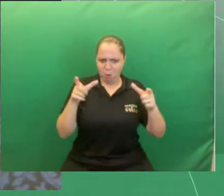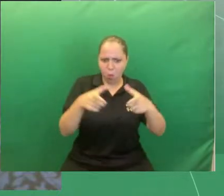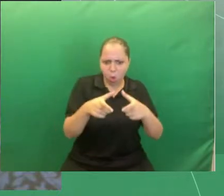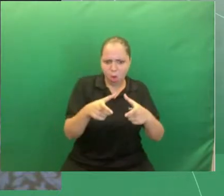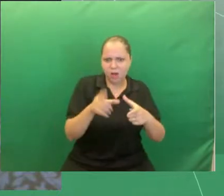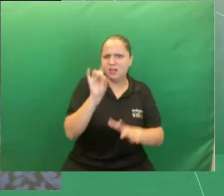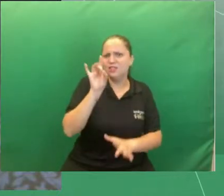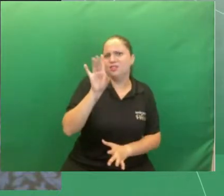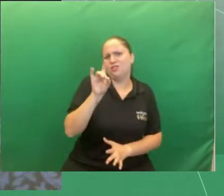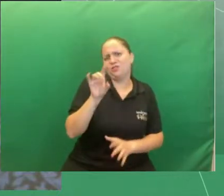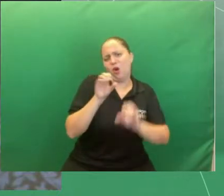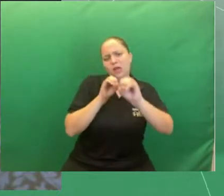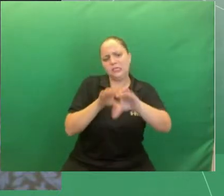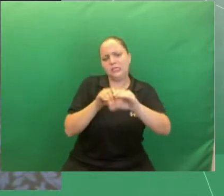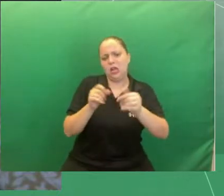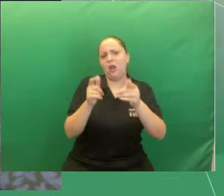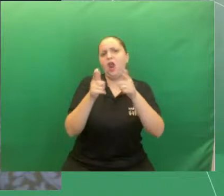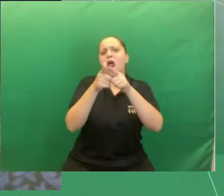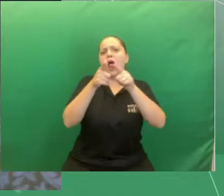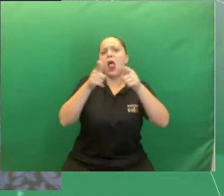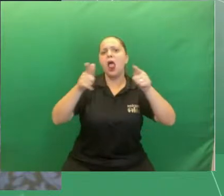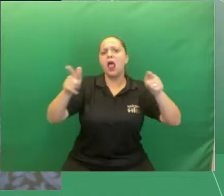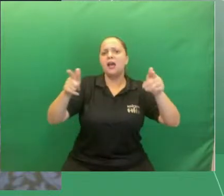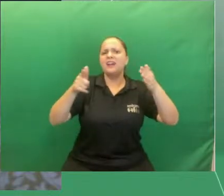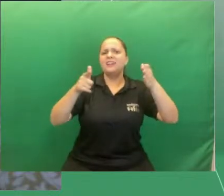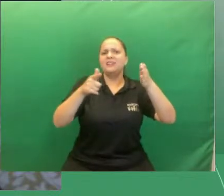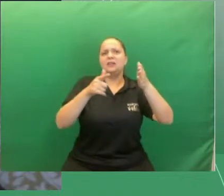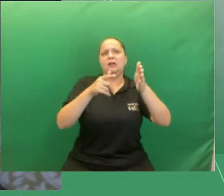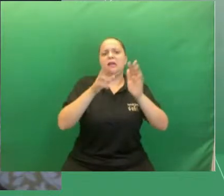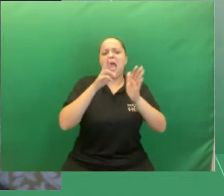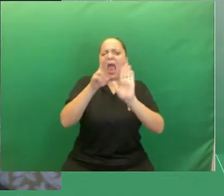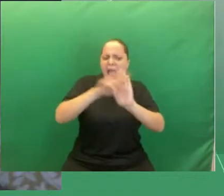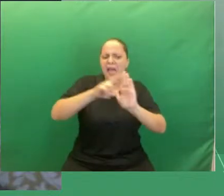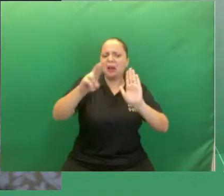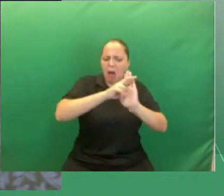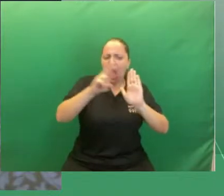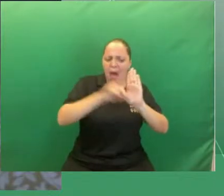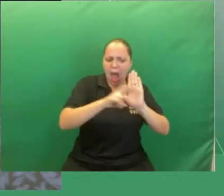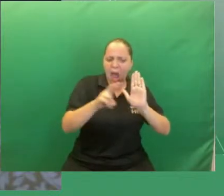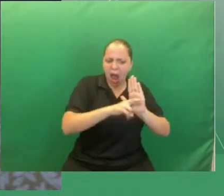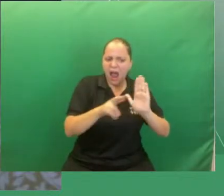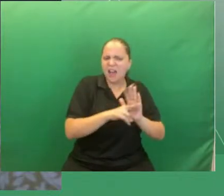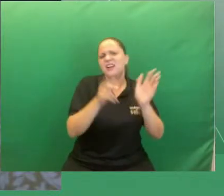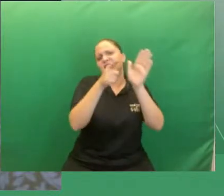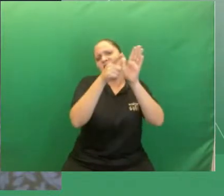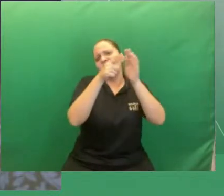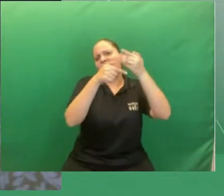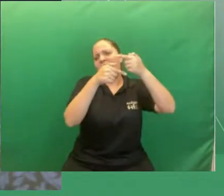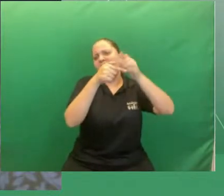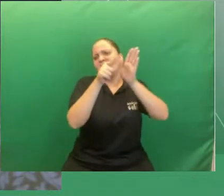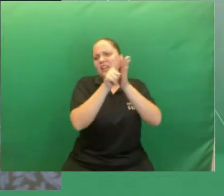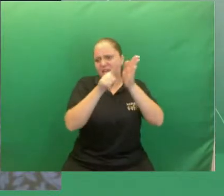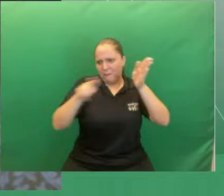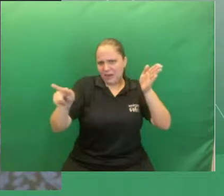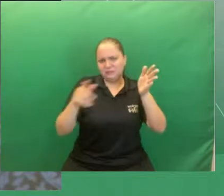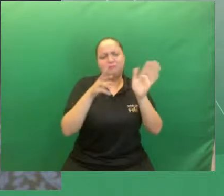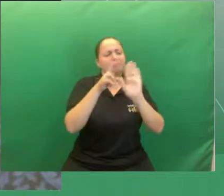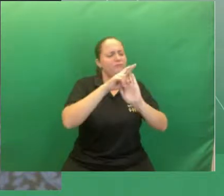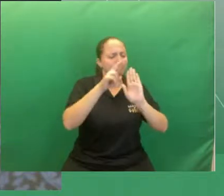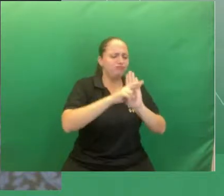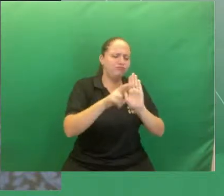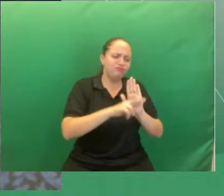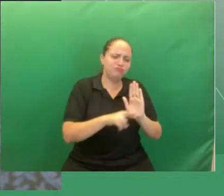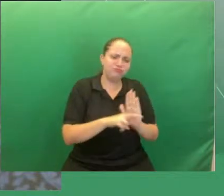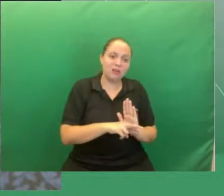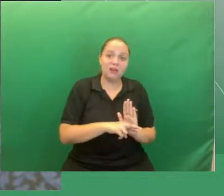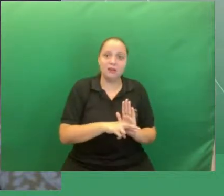constante da gramática normativa e suas regras. tal fato faz com que o conhecimento dos usos